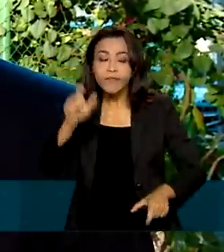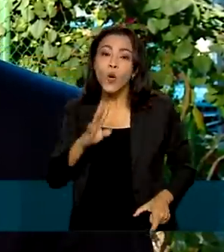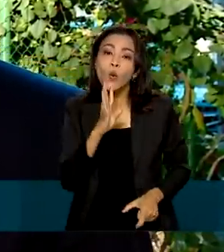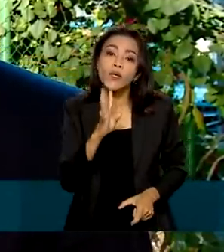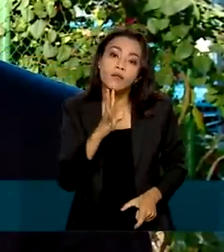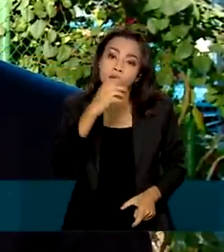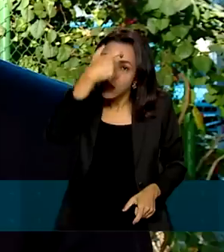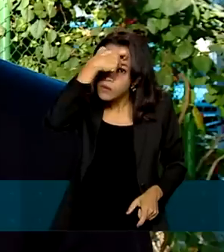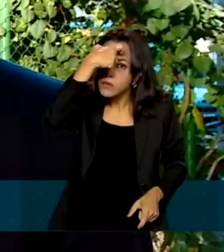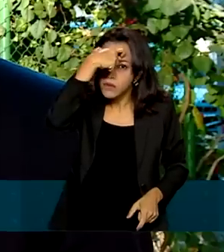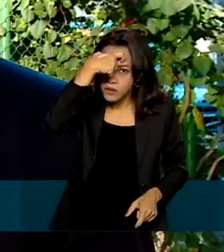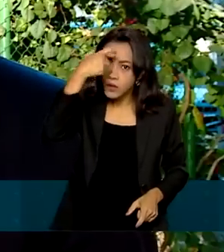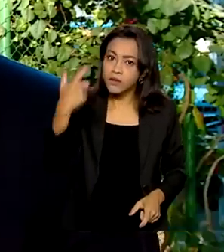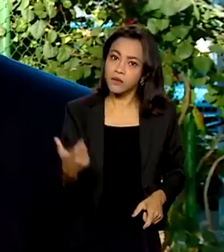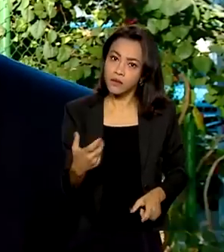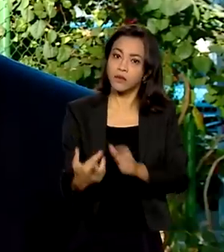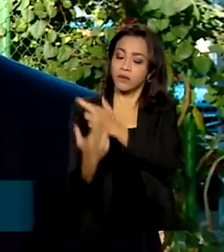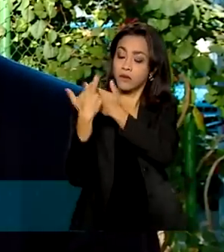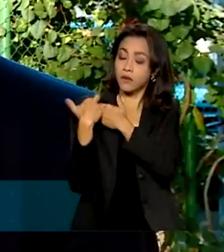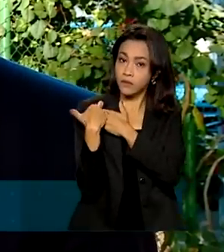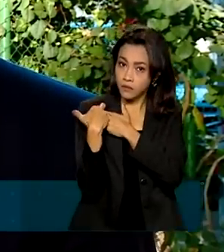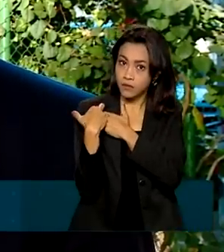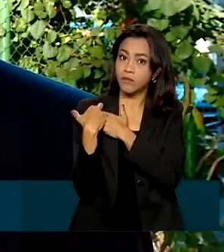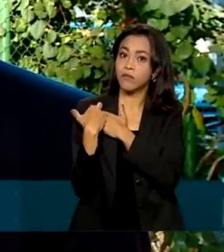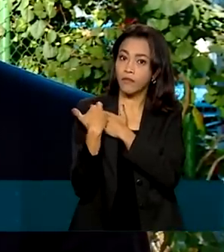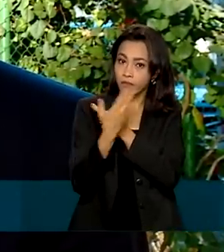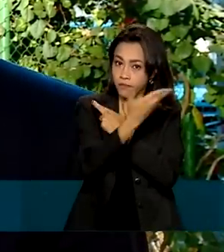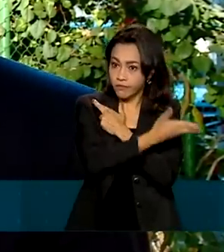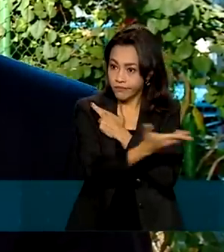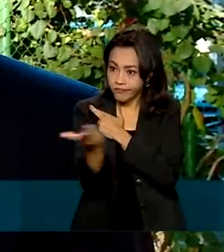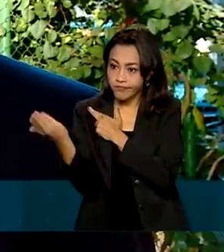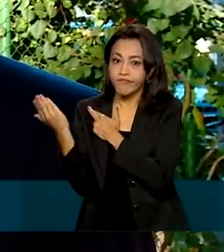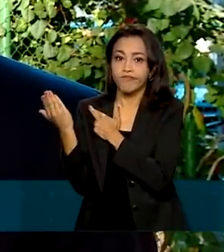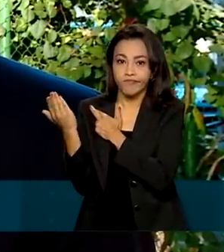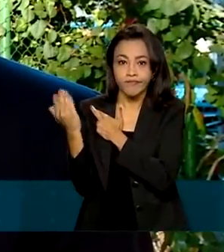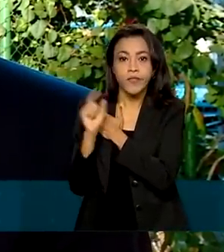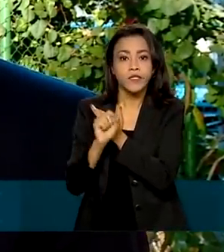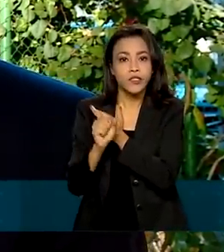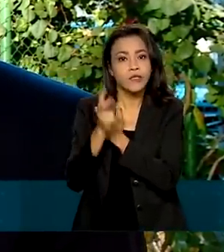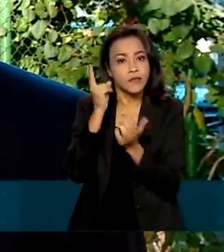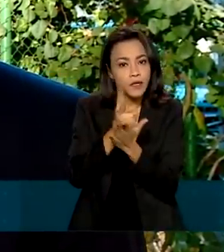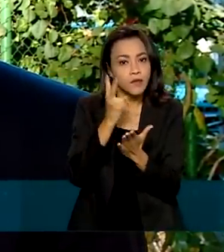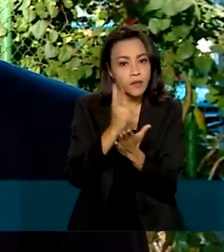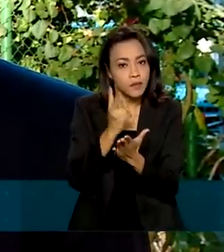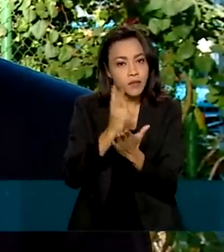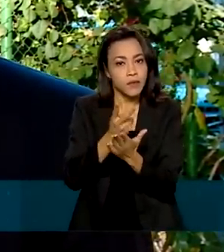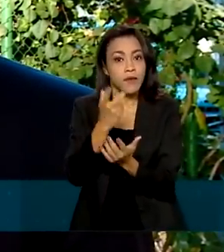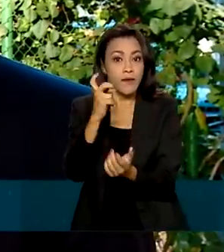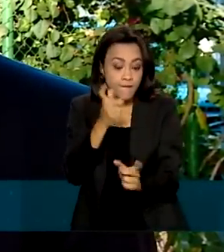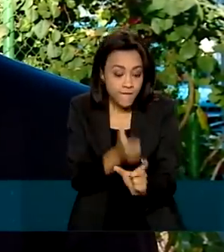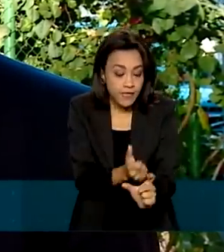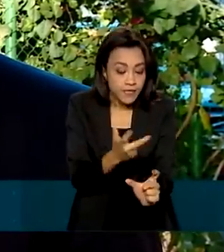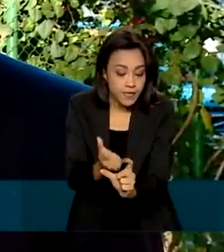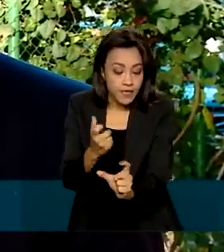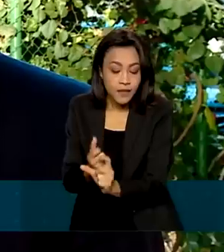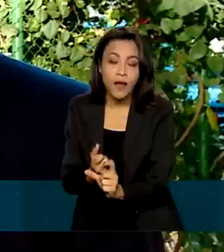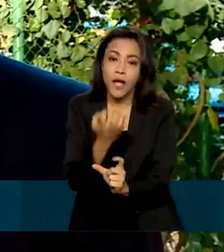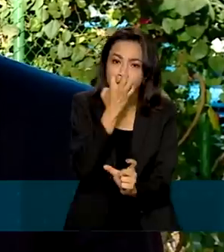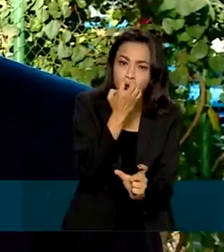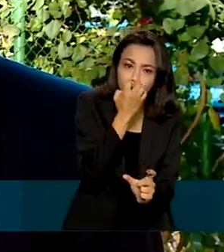conscientização também da responsabilidade de manter a atualização vacinal de cães e gatos